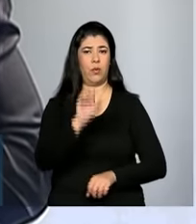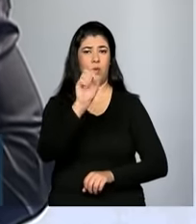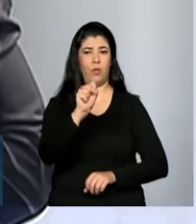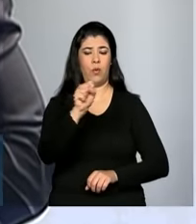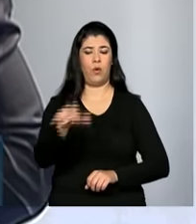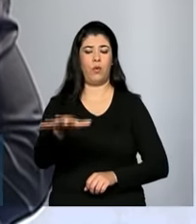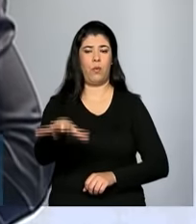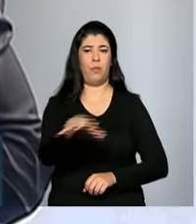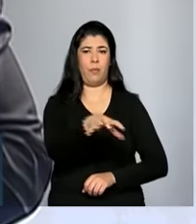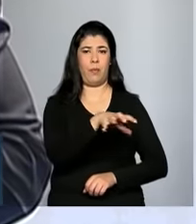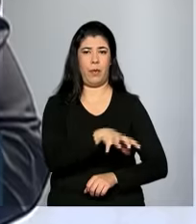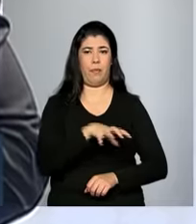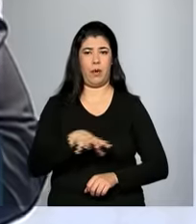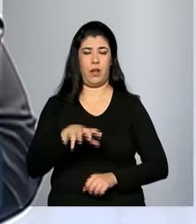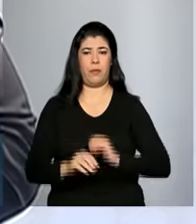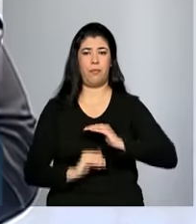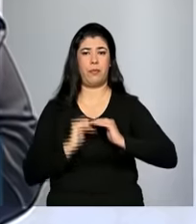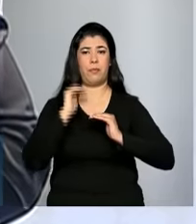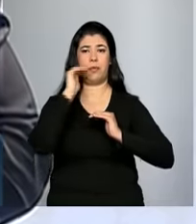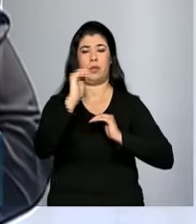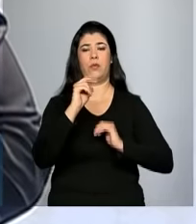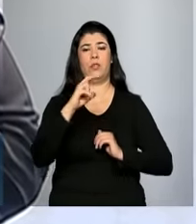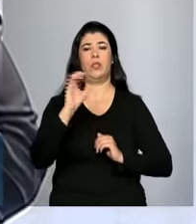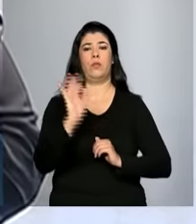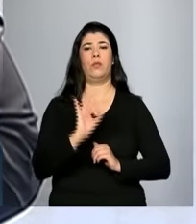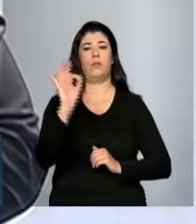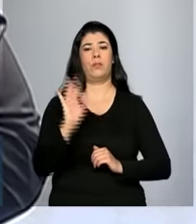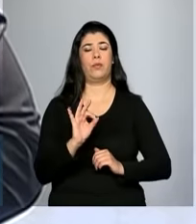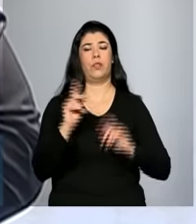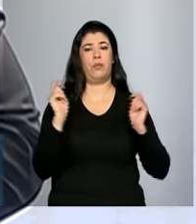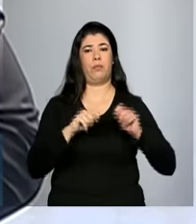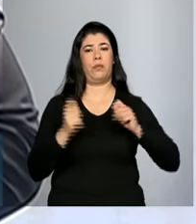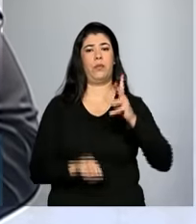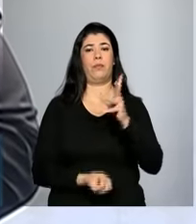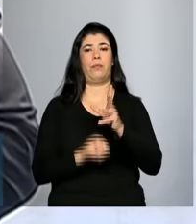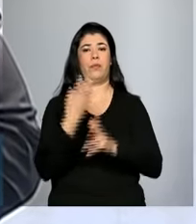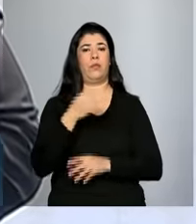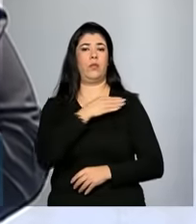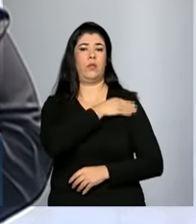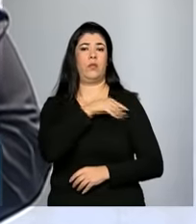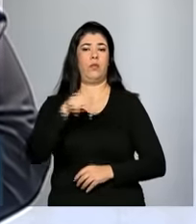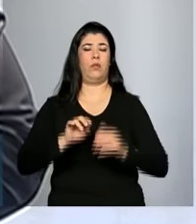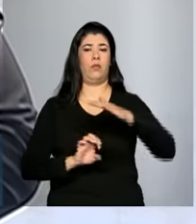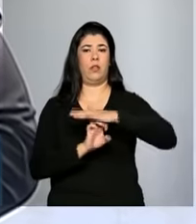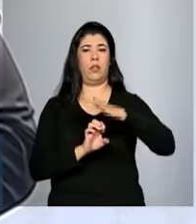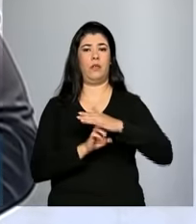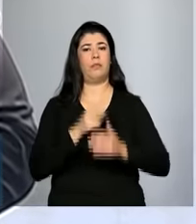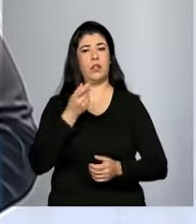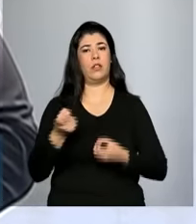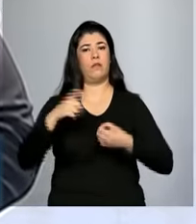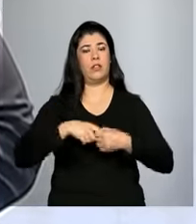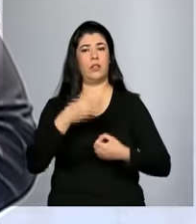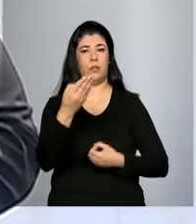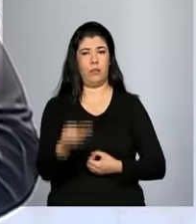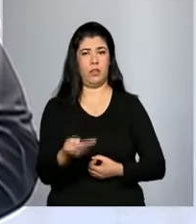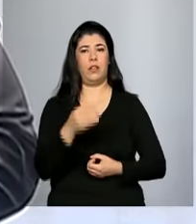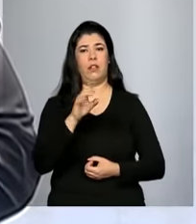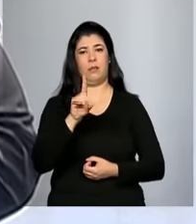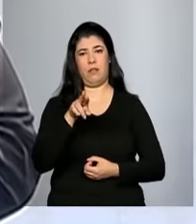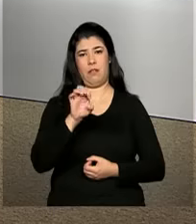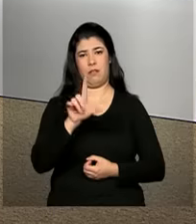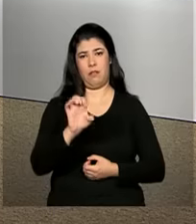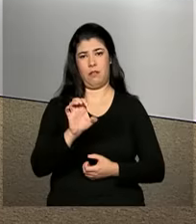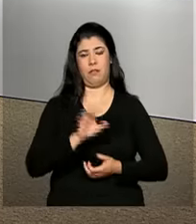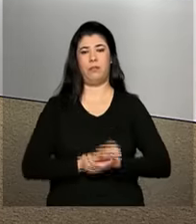elevar em 50% a capacidade de produção de etanol aqui da Raizem. Dani, nós voltamos com você aí no estúdio.